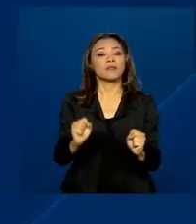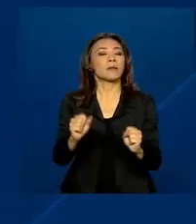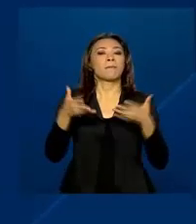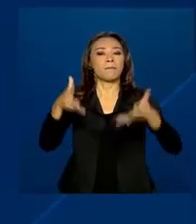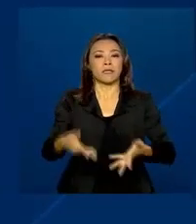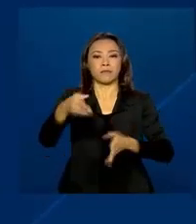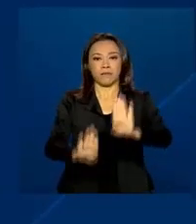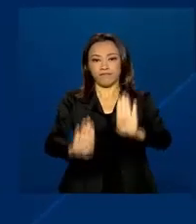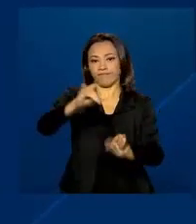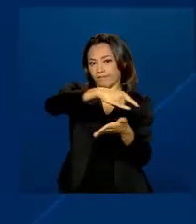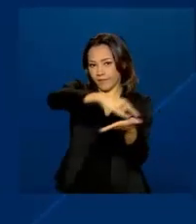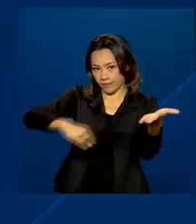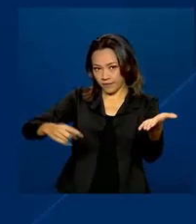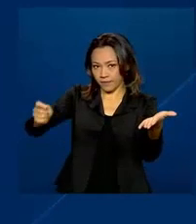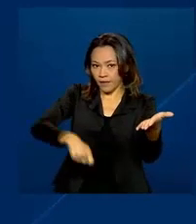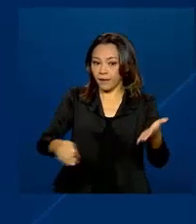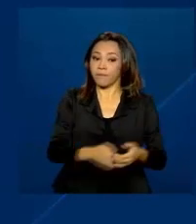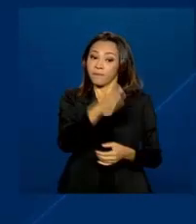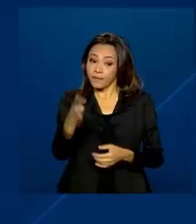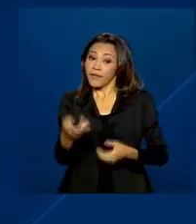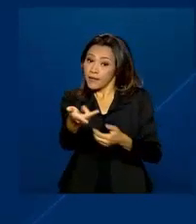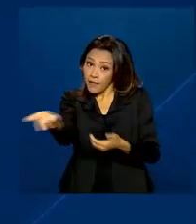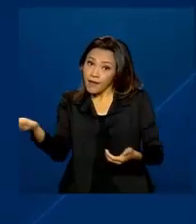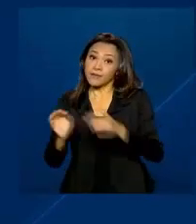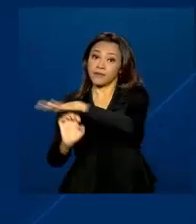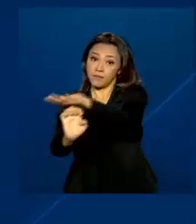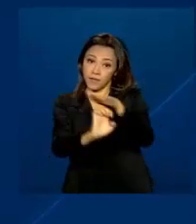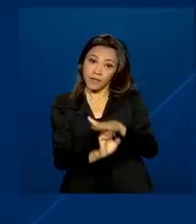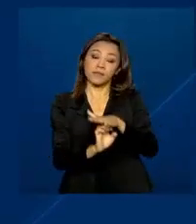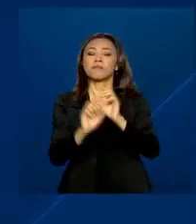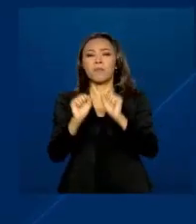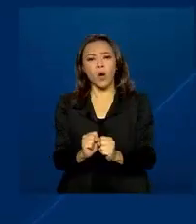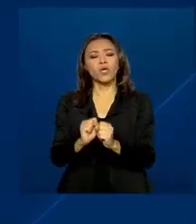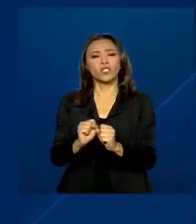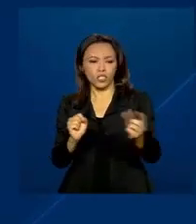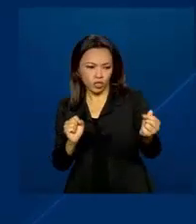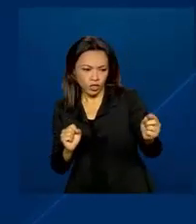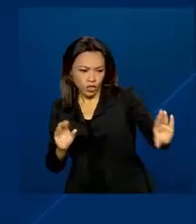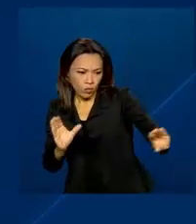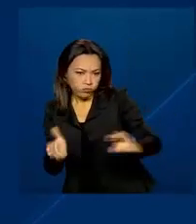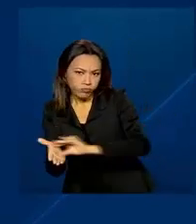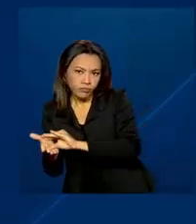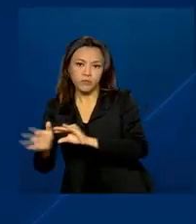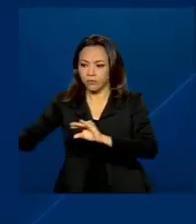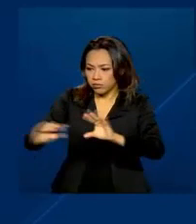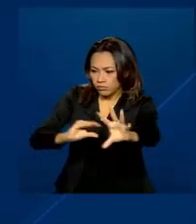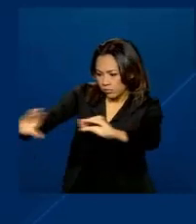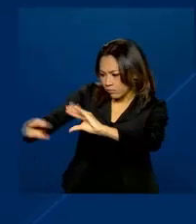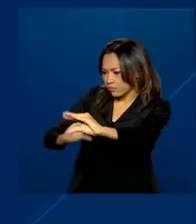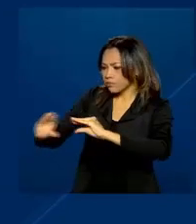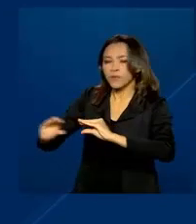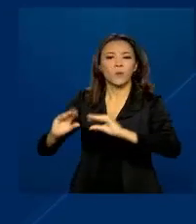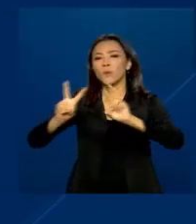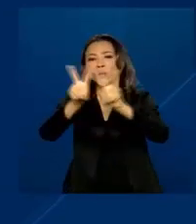E agora, essas empresas inovadoras podem receber recursos de outras que têm obrigações de investimento em